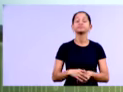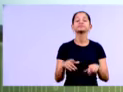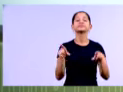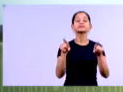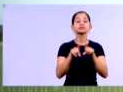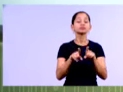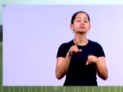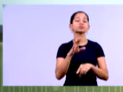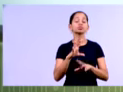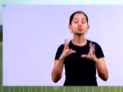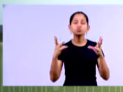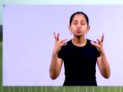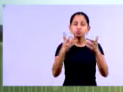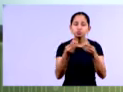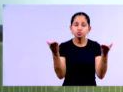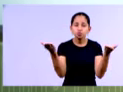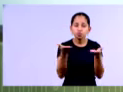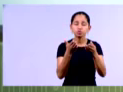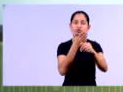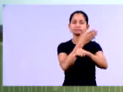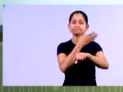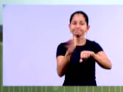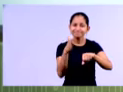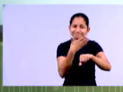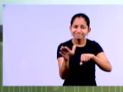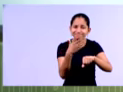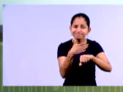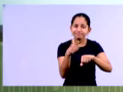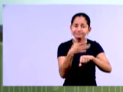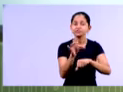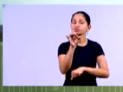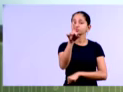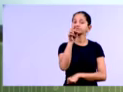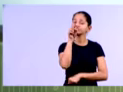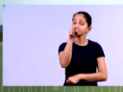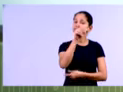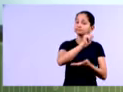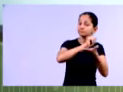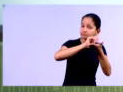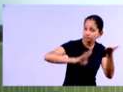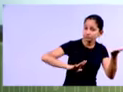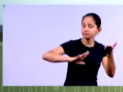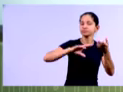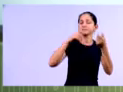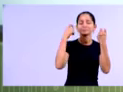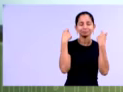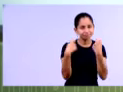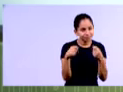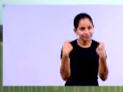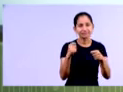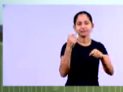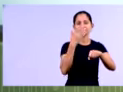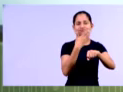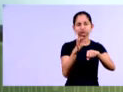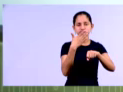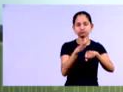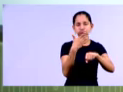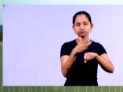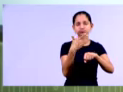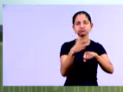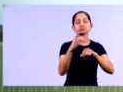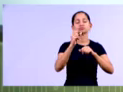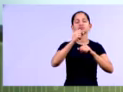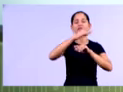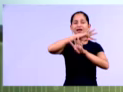eles serviram para, né, exercitar, para fazer com que vocês exercitem, treinem, né, essas planilhas, né, de análise